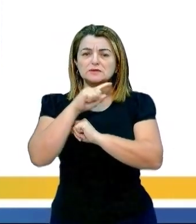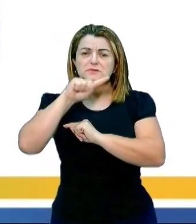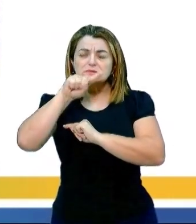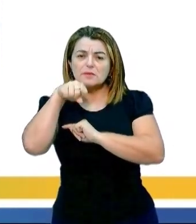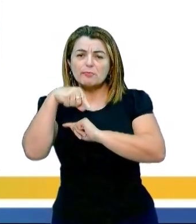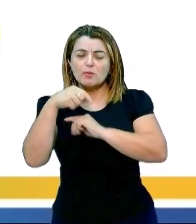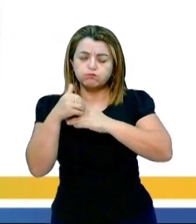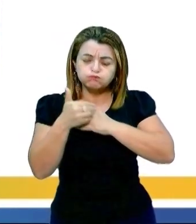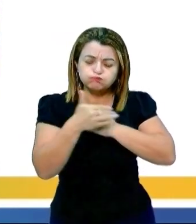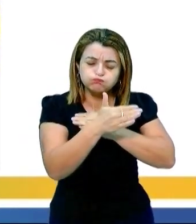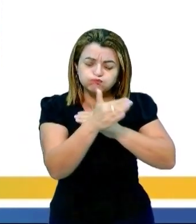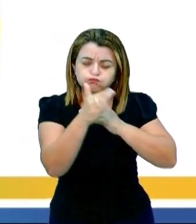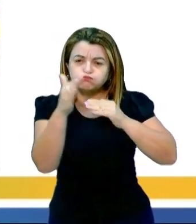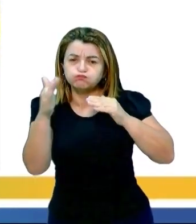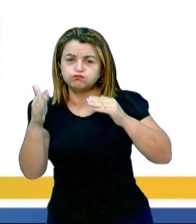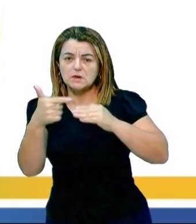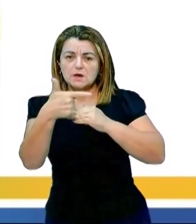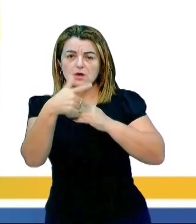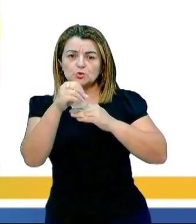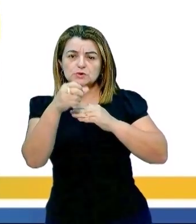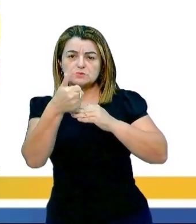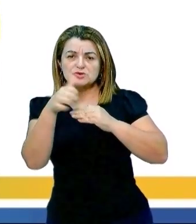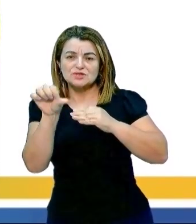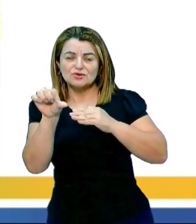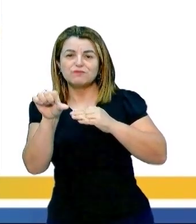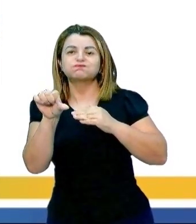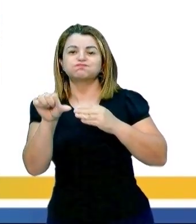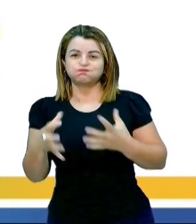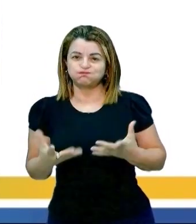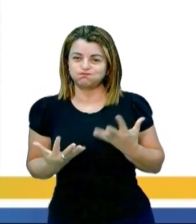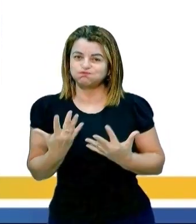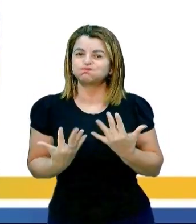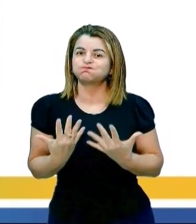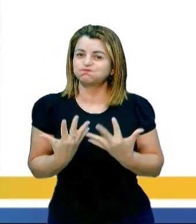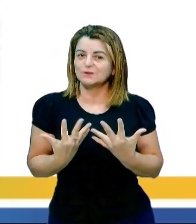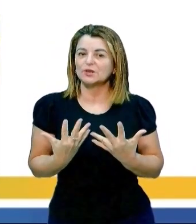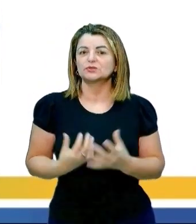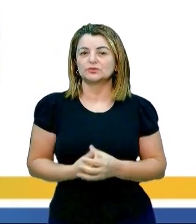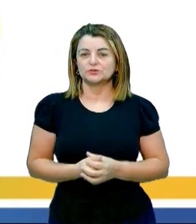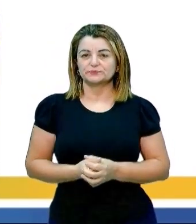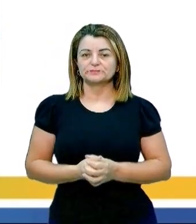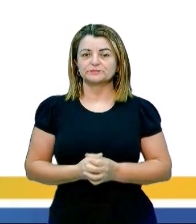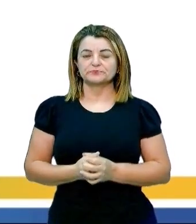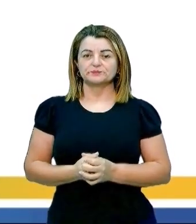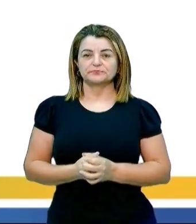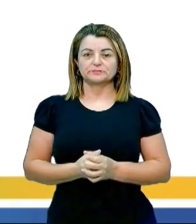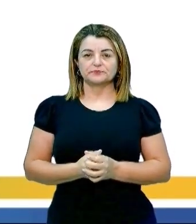ela está bem mais quente. Ok? Vamos adiante.